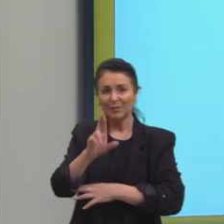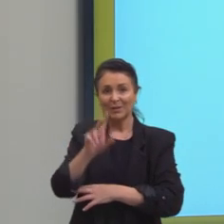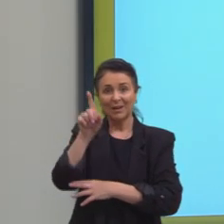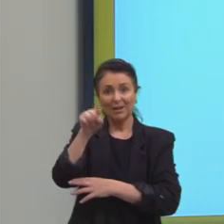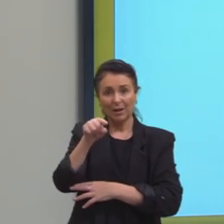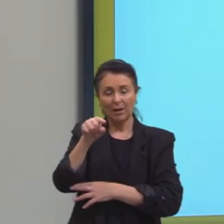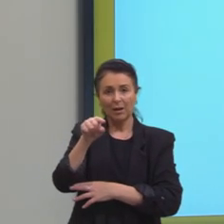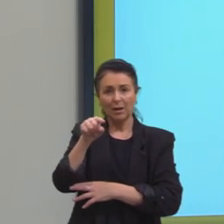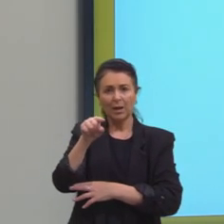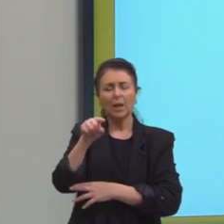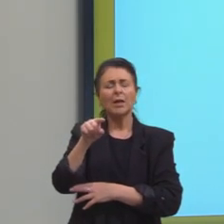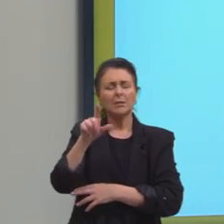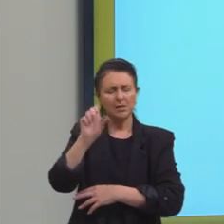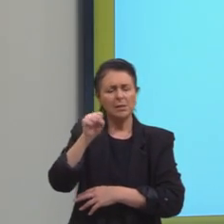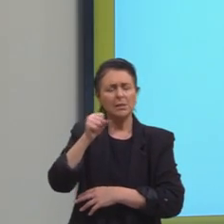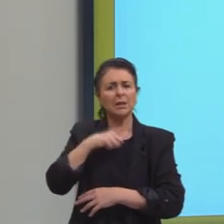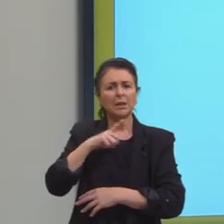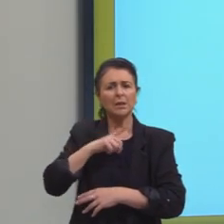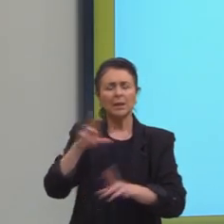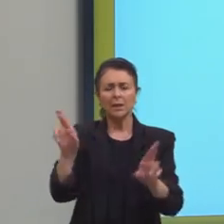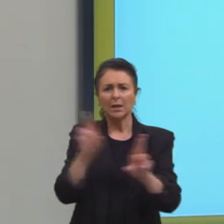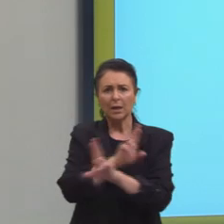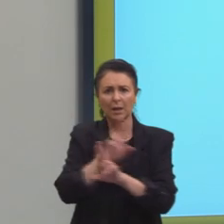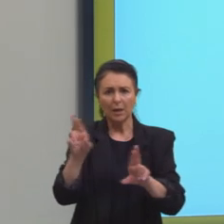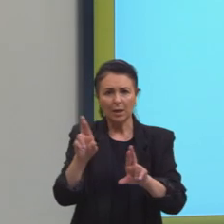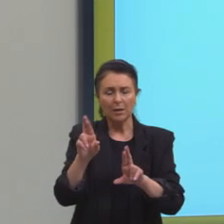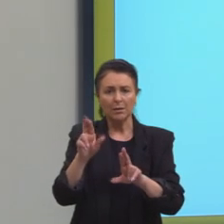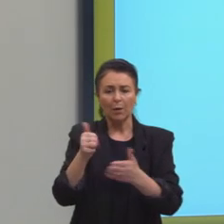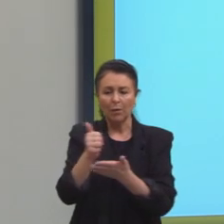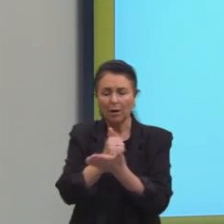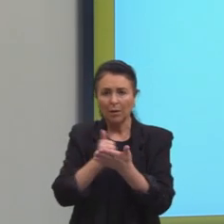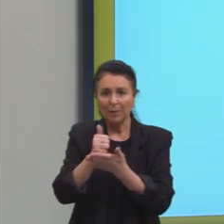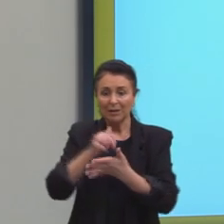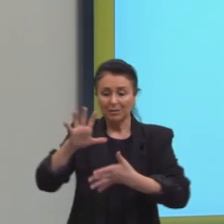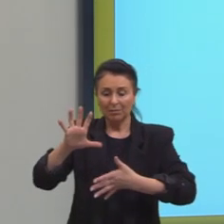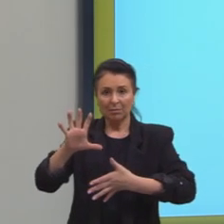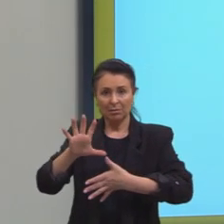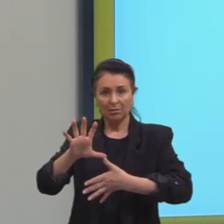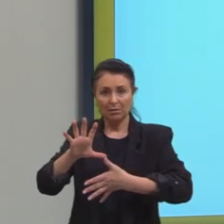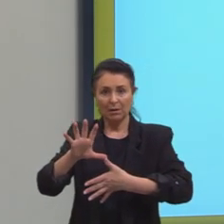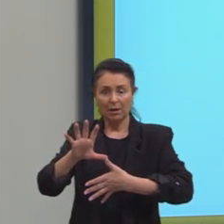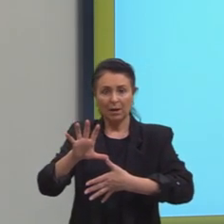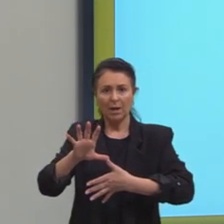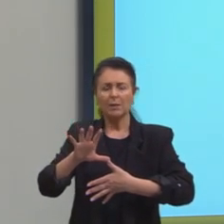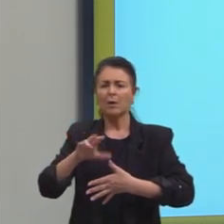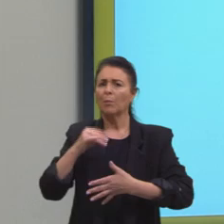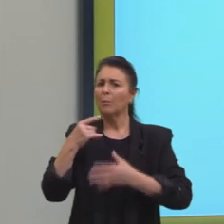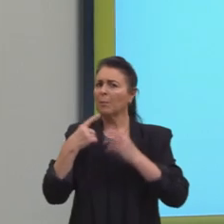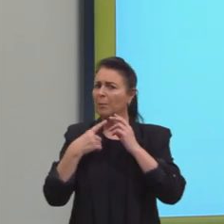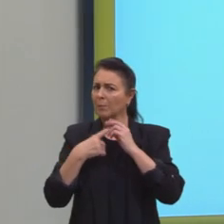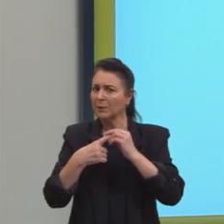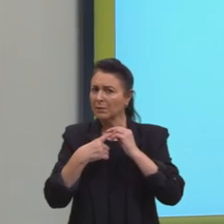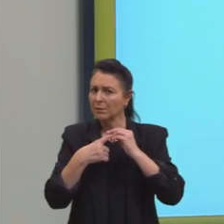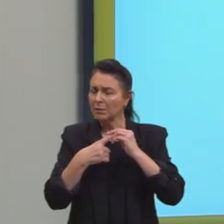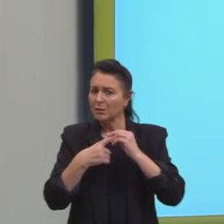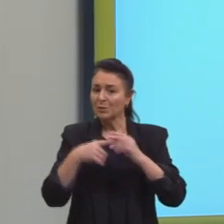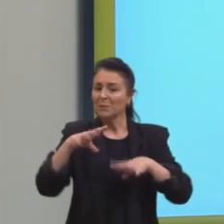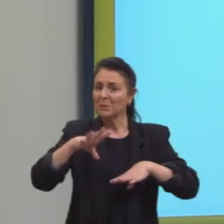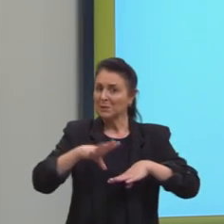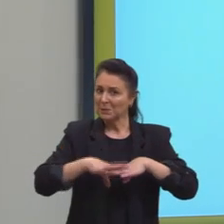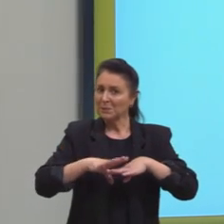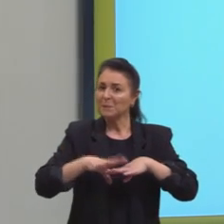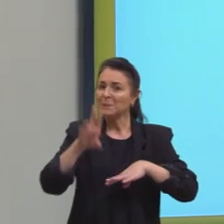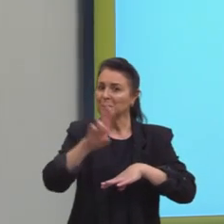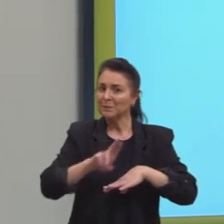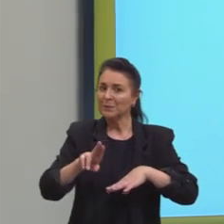existe total relação, visto que os fundamentos da cartografia são essencialmente matemáticos,